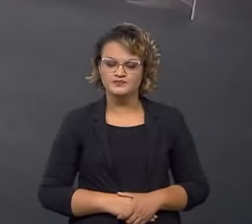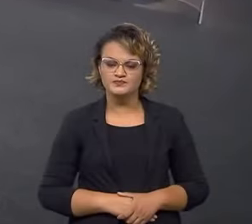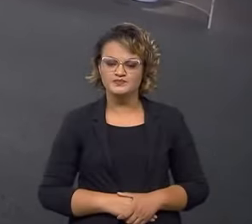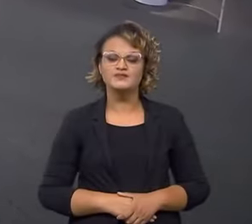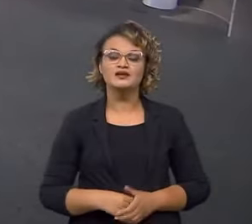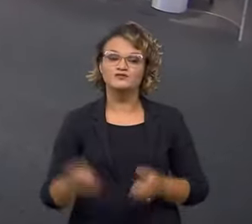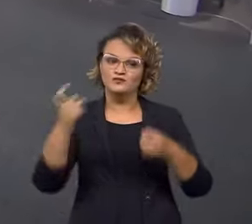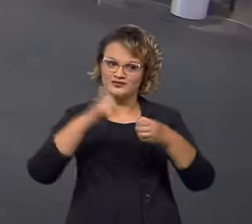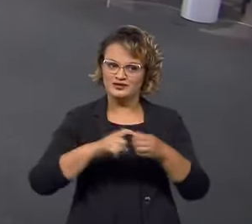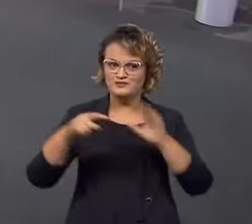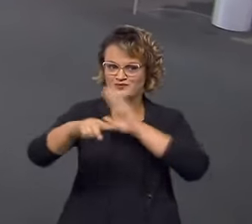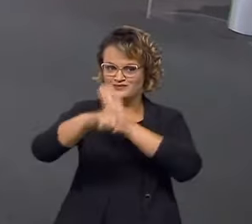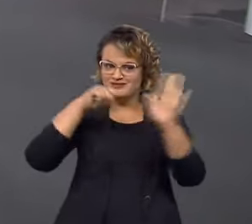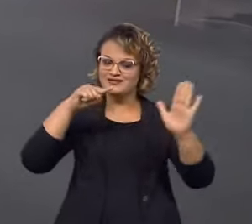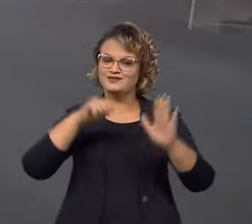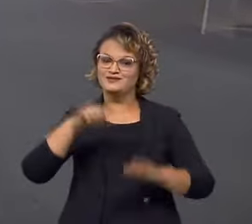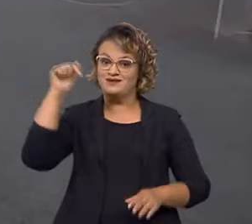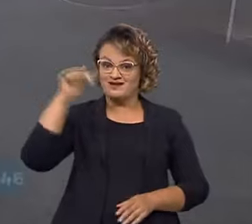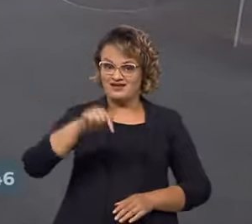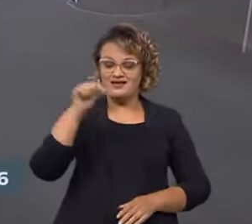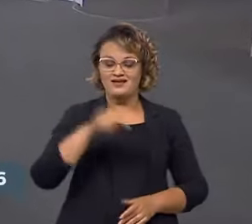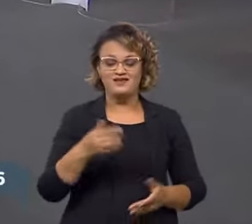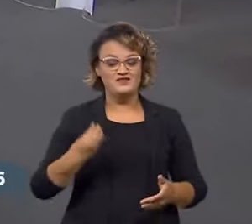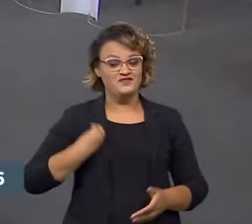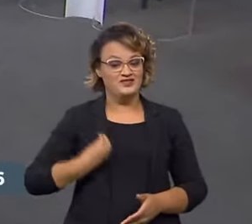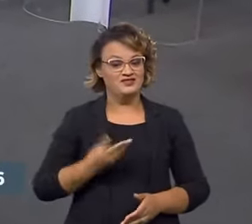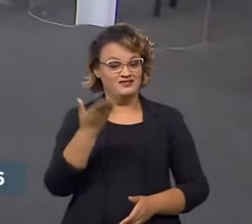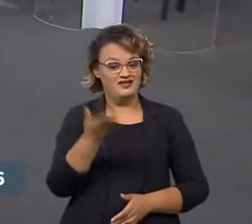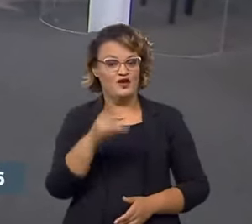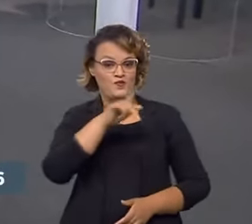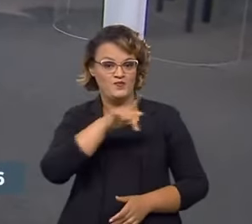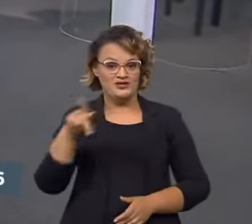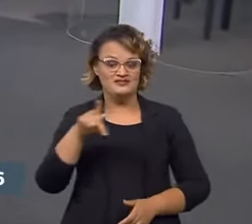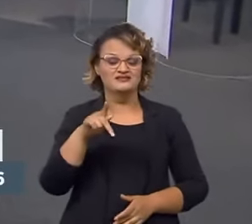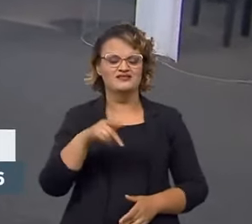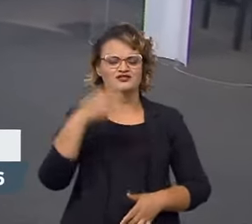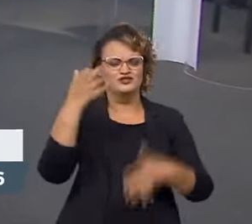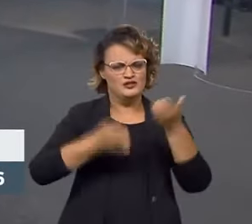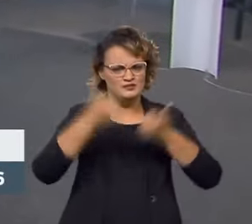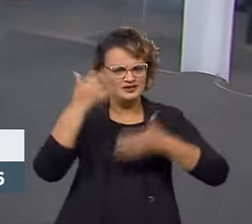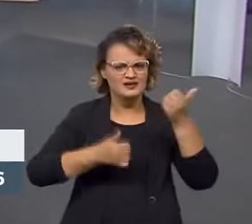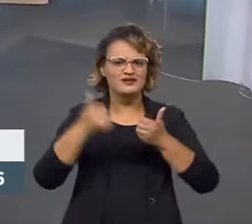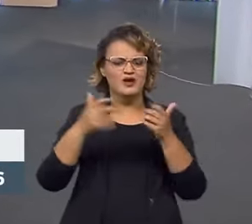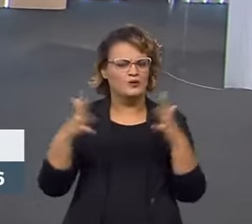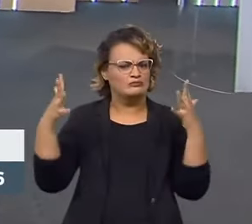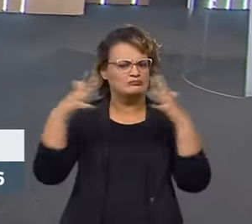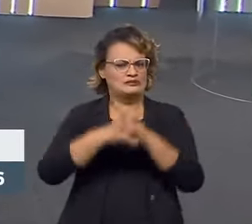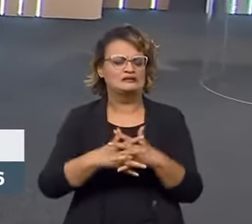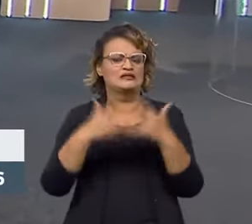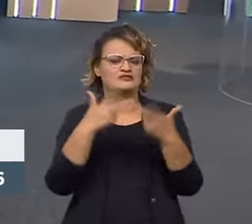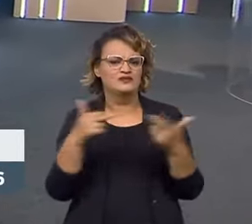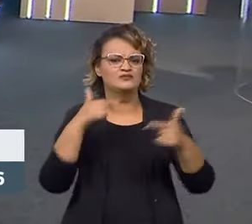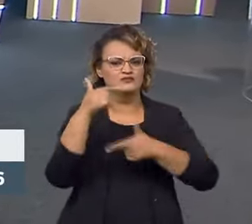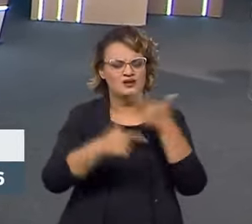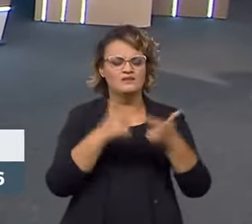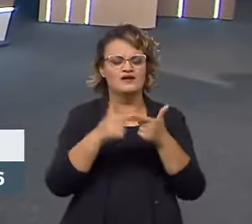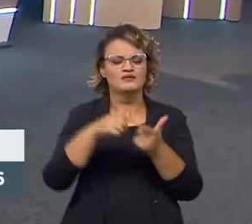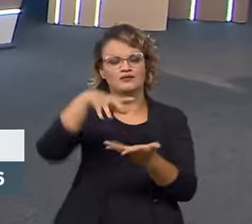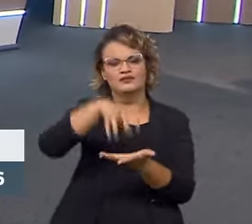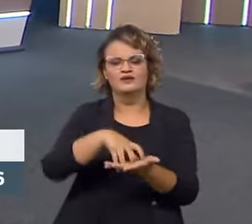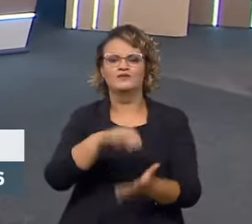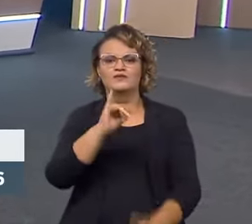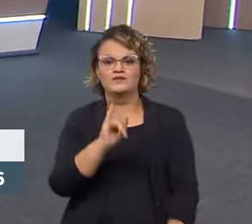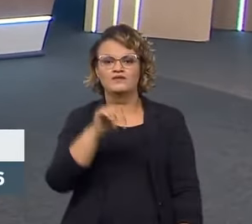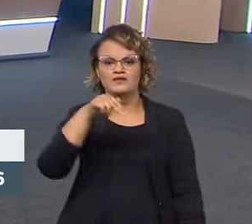Estamos de volta com o Sem Censura. Hoje estamos conversando sobre a complexidade e as diferentes funções do trabalho desenvolvido